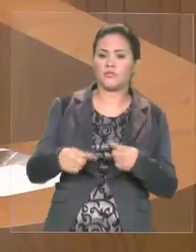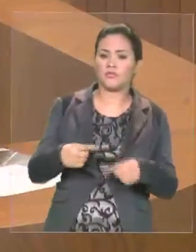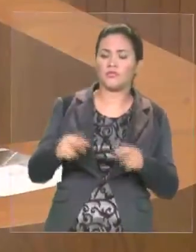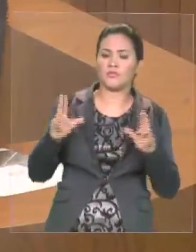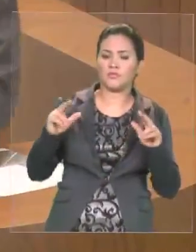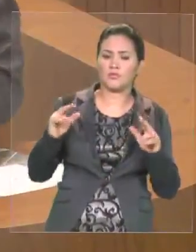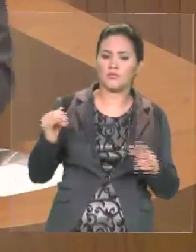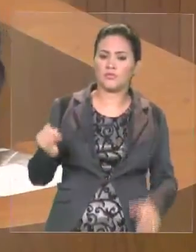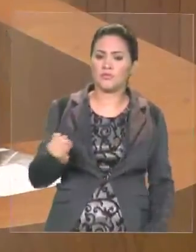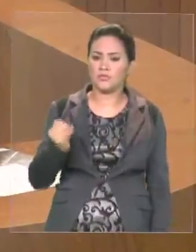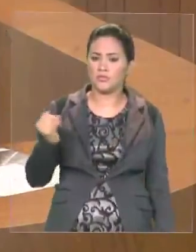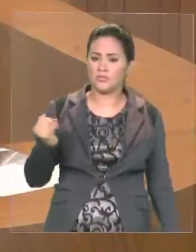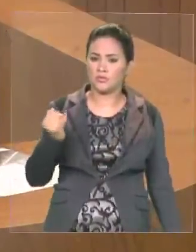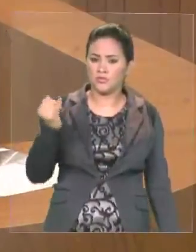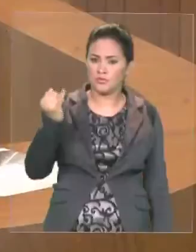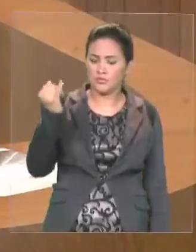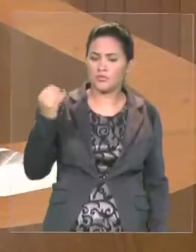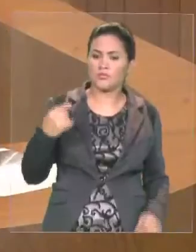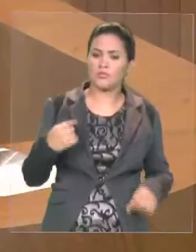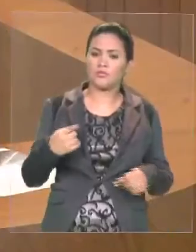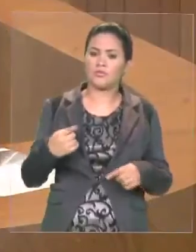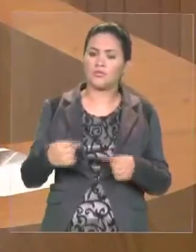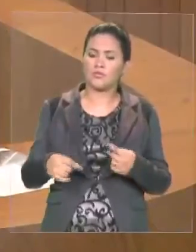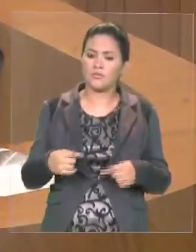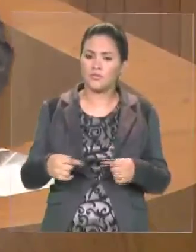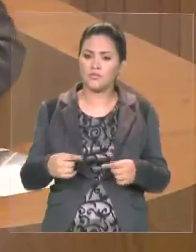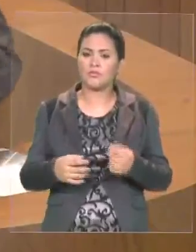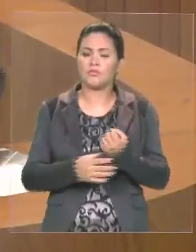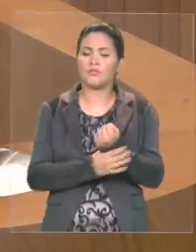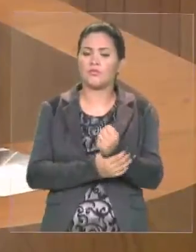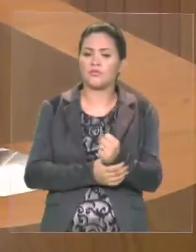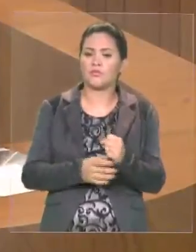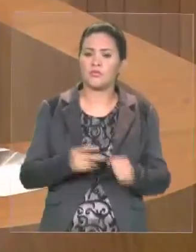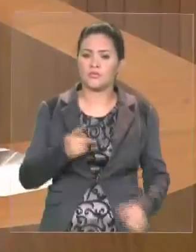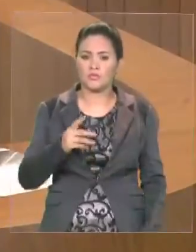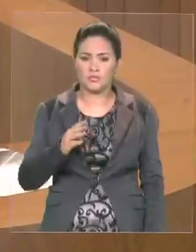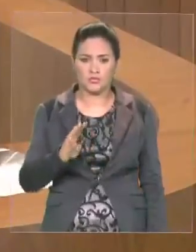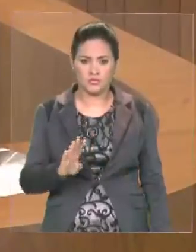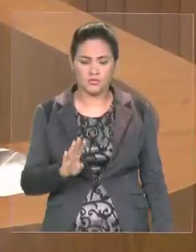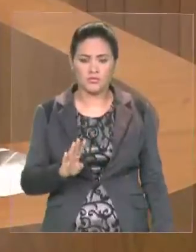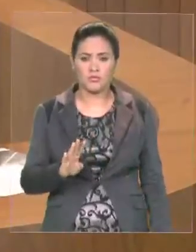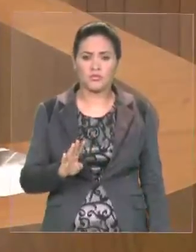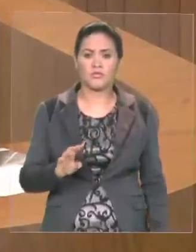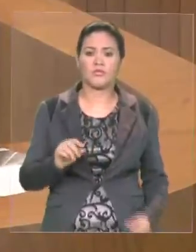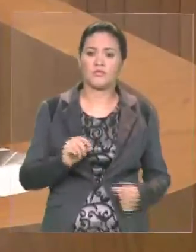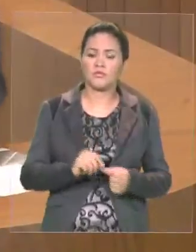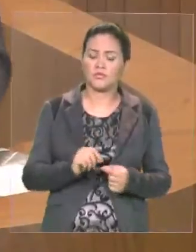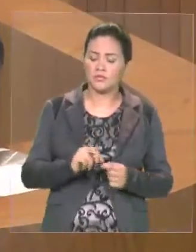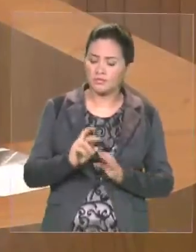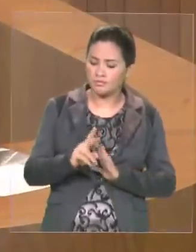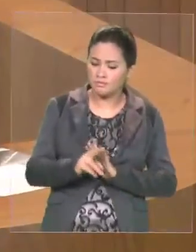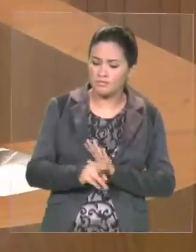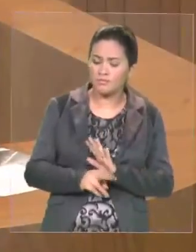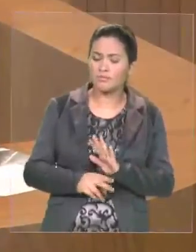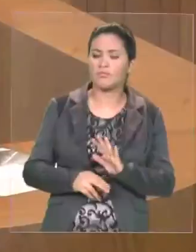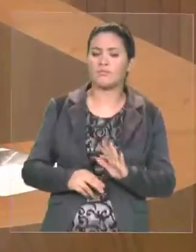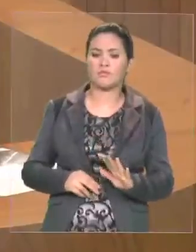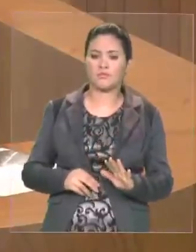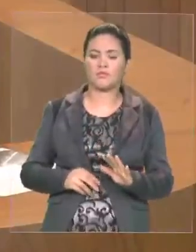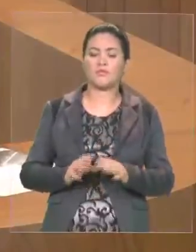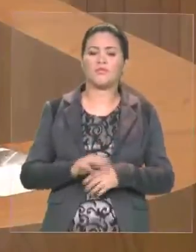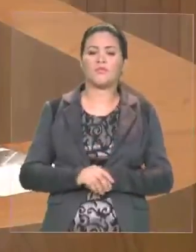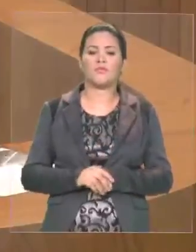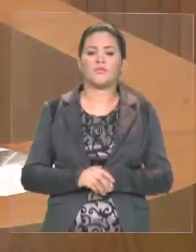uma reunião que tivemos ainda há pouco, e eu ressalto que as providências estão sendo tomadas. E quero garantir